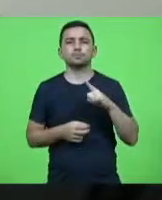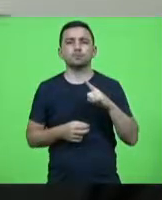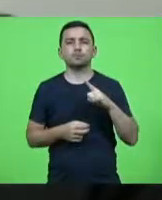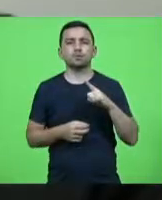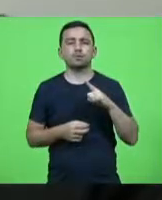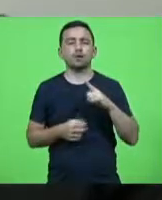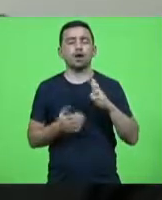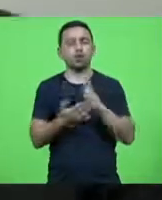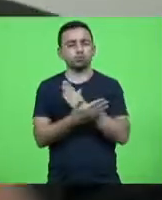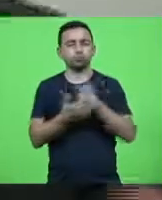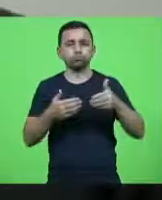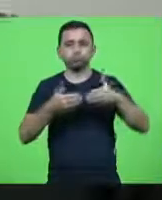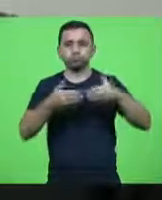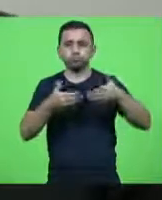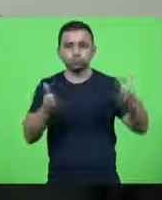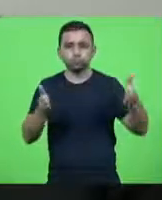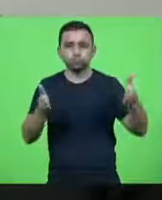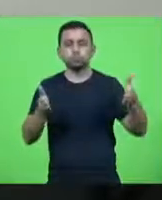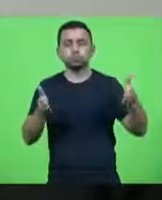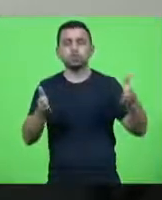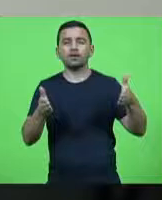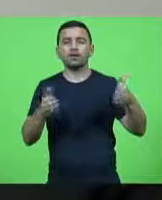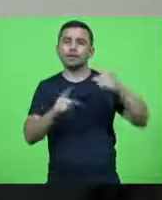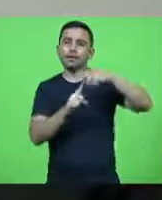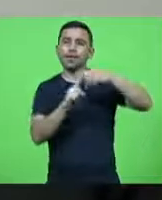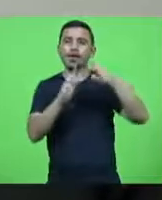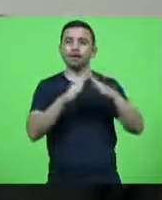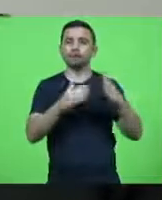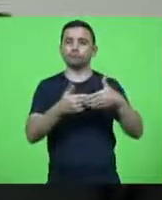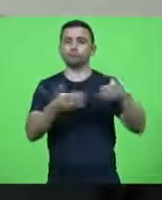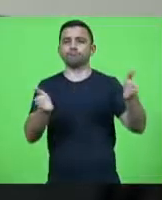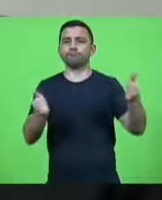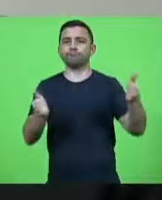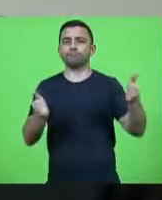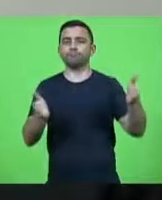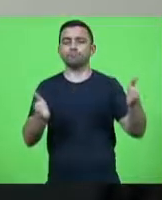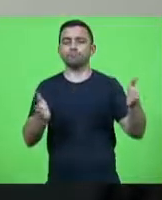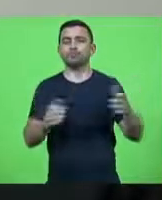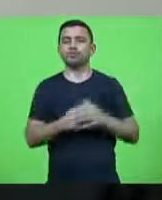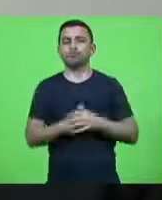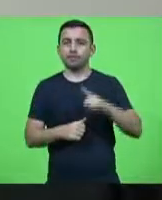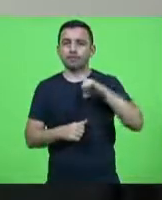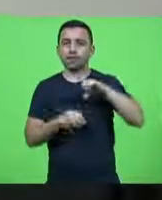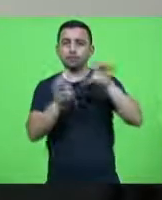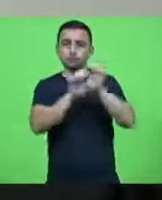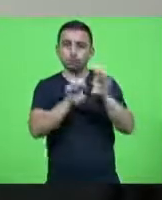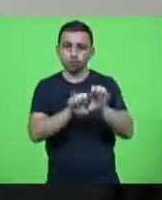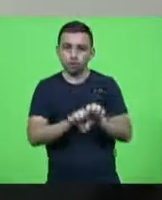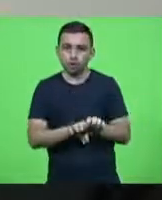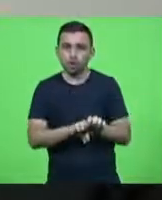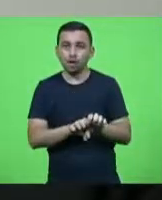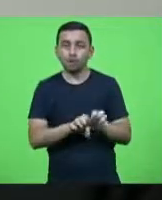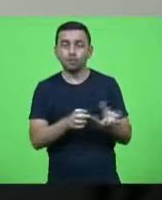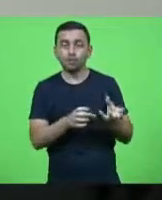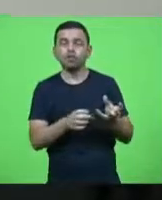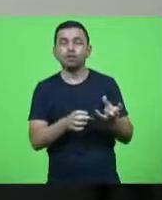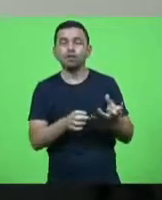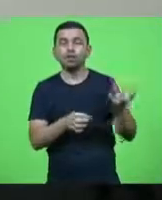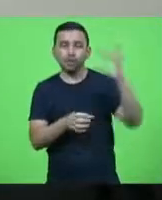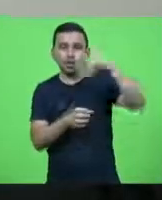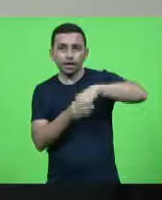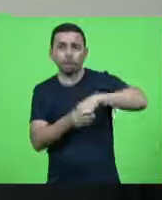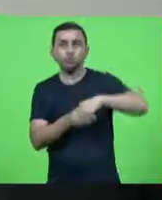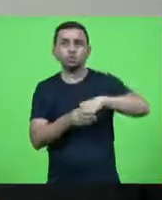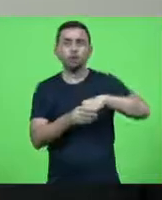abertura de em igreja por exemplo então tem lá toda uma estrutura hospitalar dentro de um salão de uma igreja